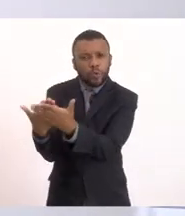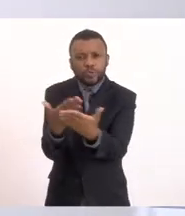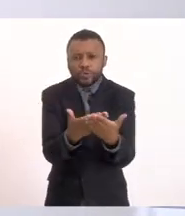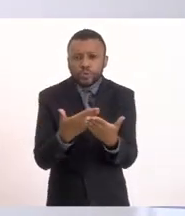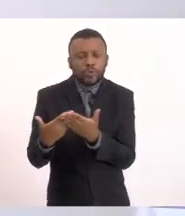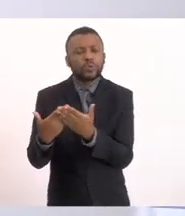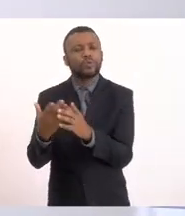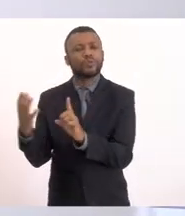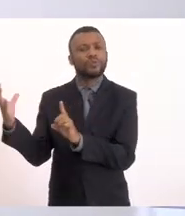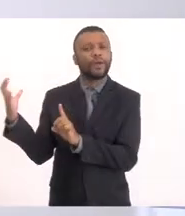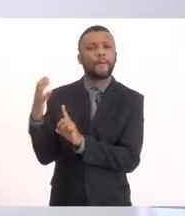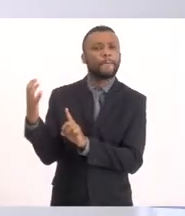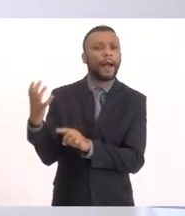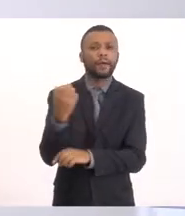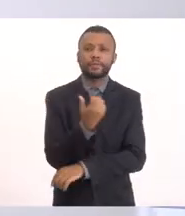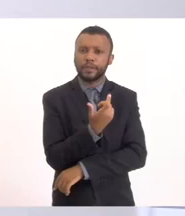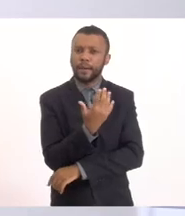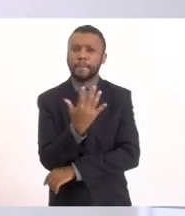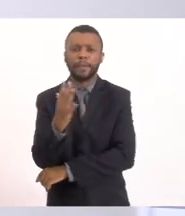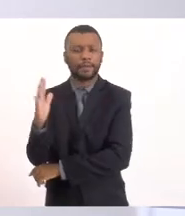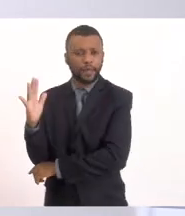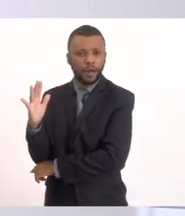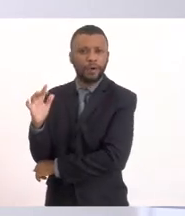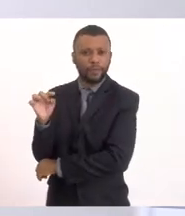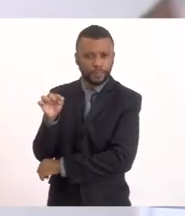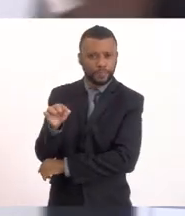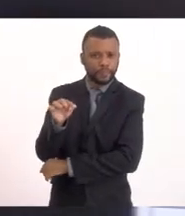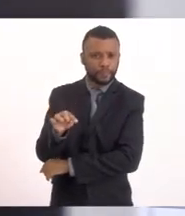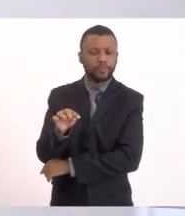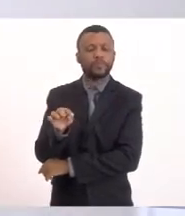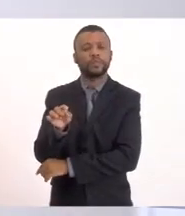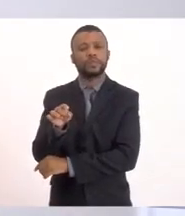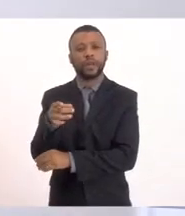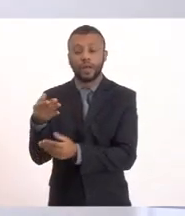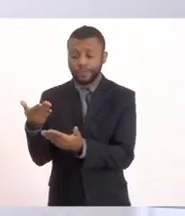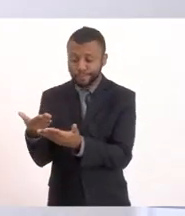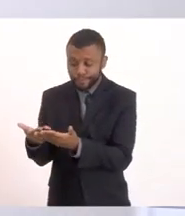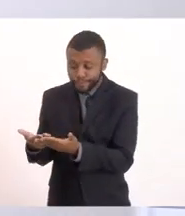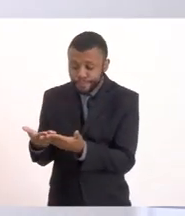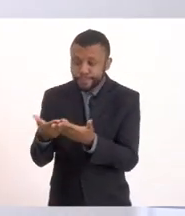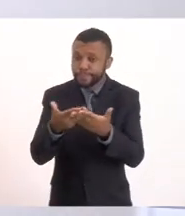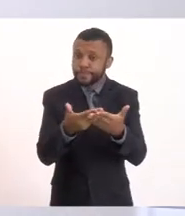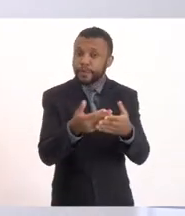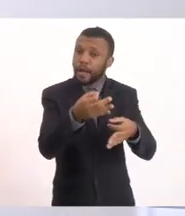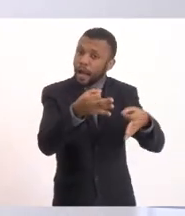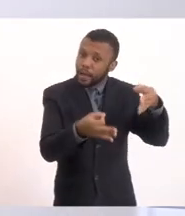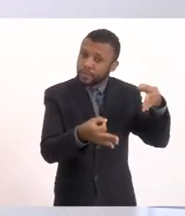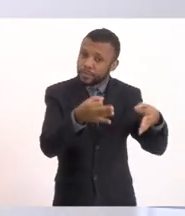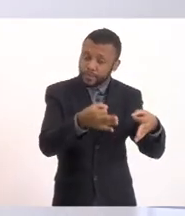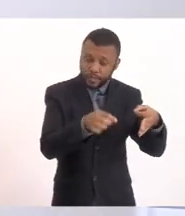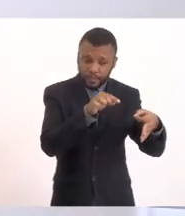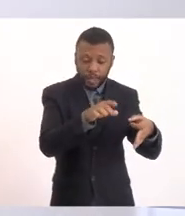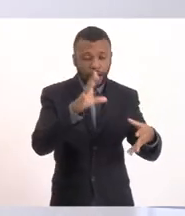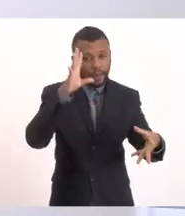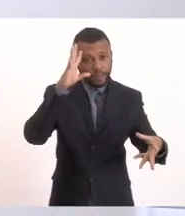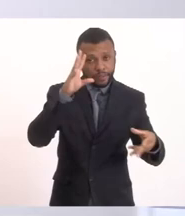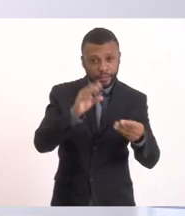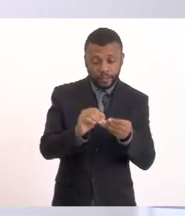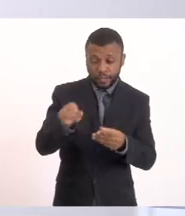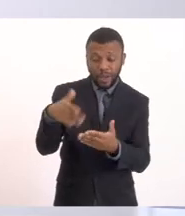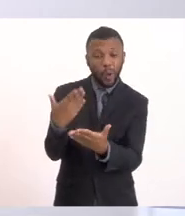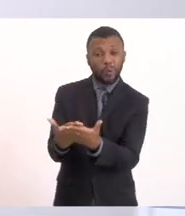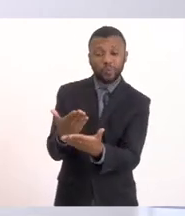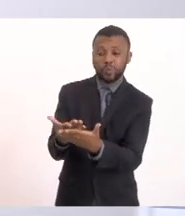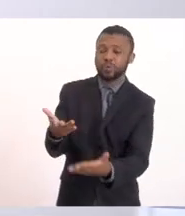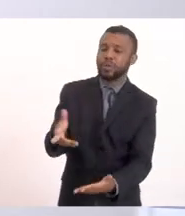ambiental. Isso foi levado à justiça e houve entendimento da justiça de que o EIA-RIMA não era adequado, que ele